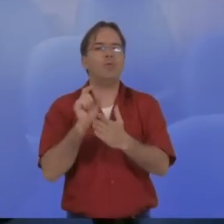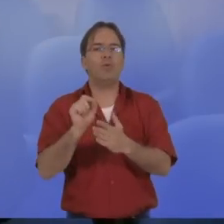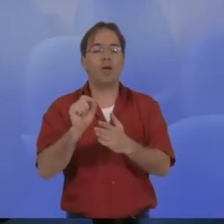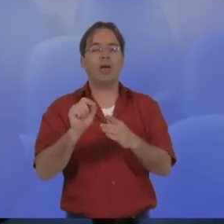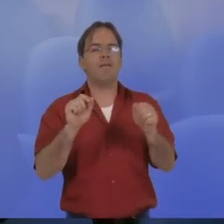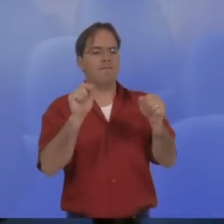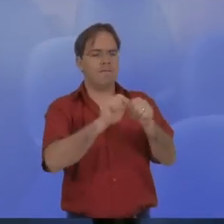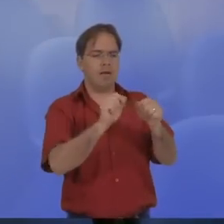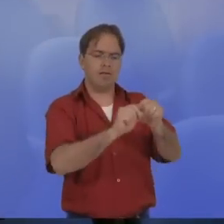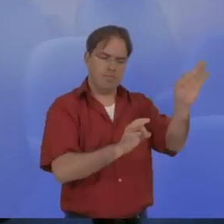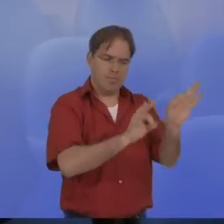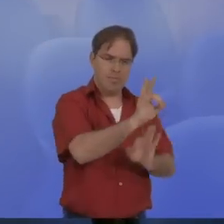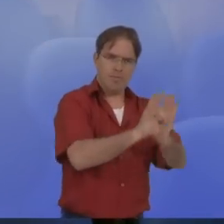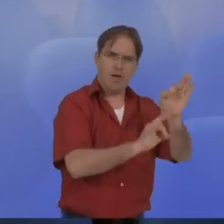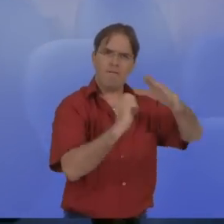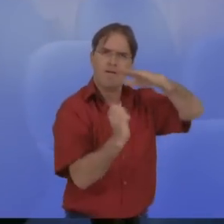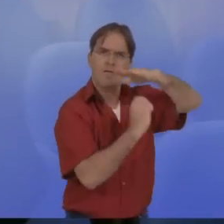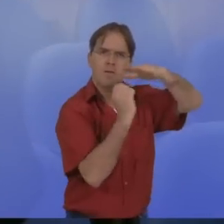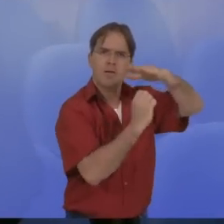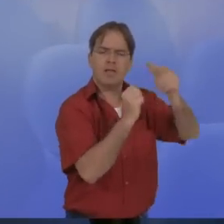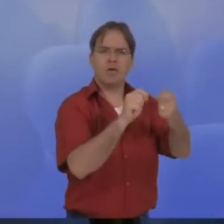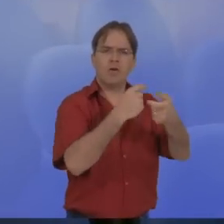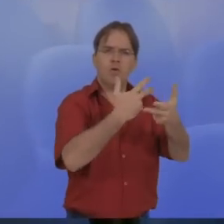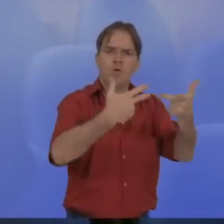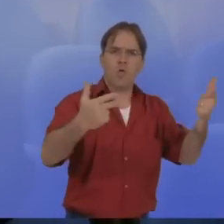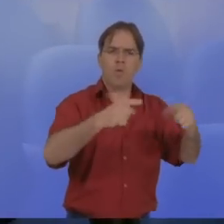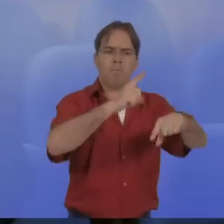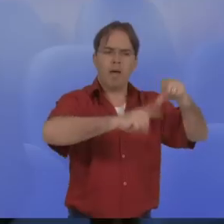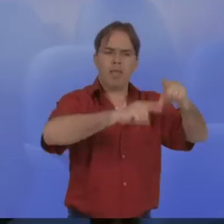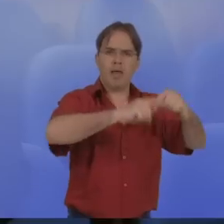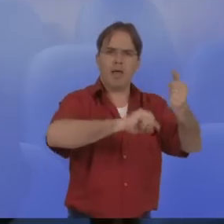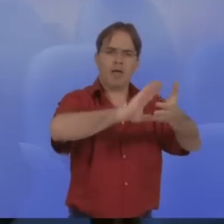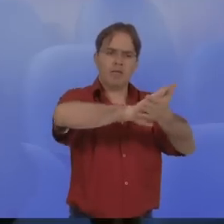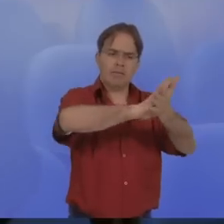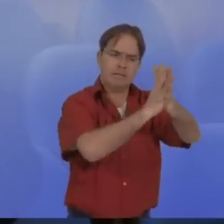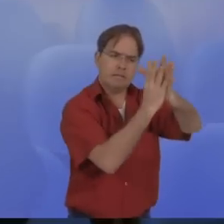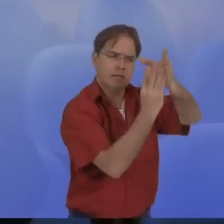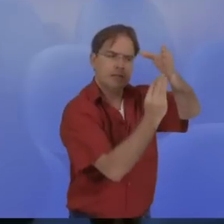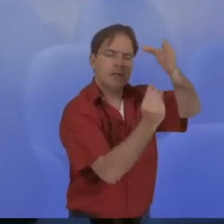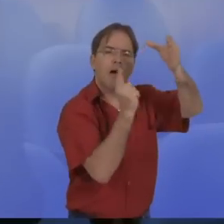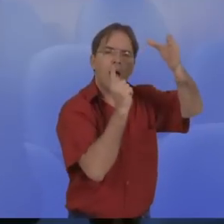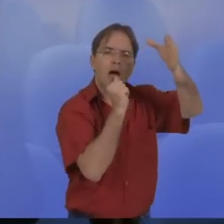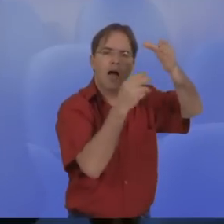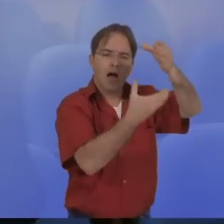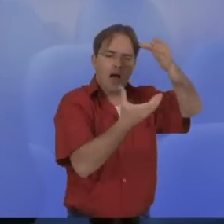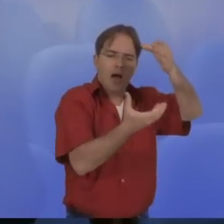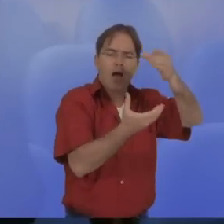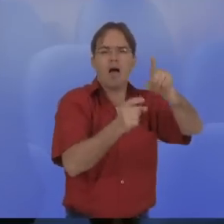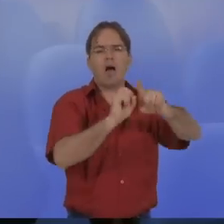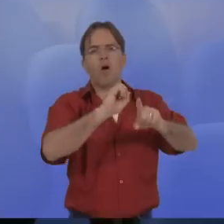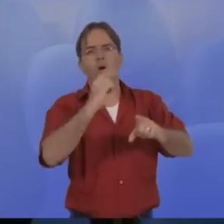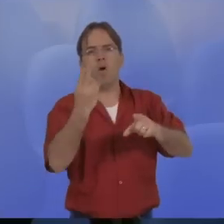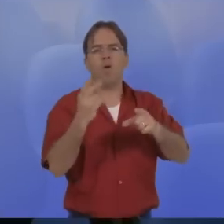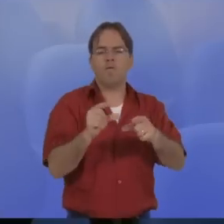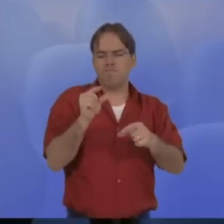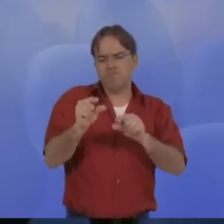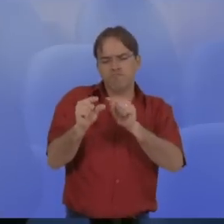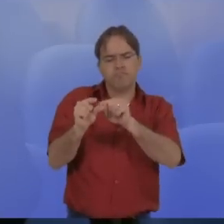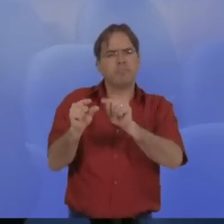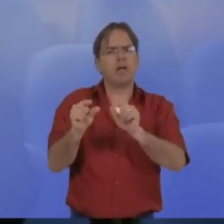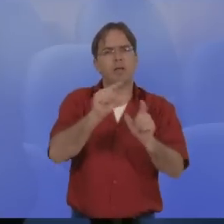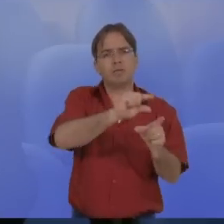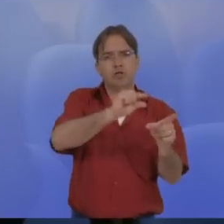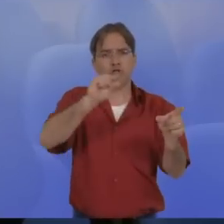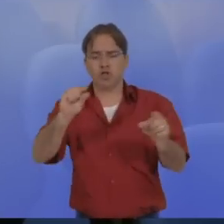formulações contendo ou o extrato, ou uma fração rica em proteínas, ou com a própria lectina isolada, para realmente